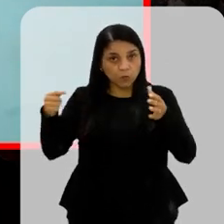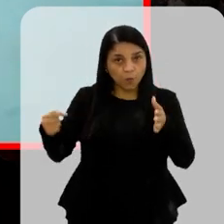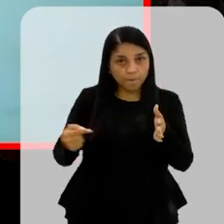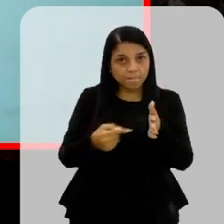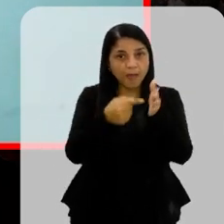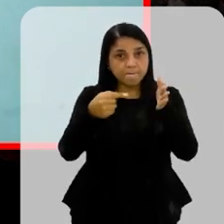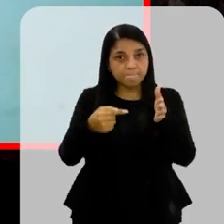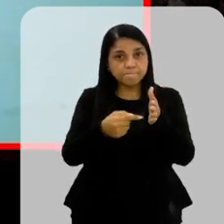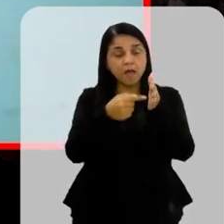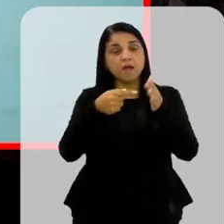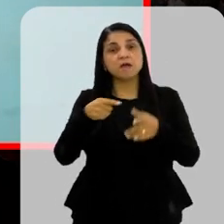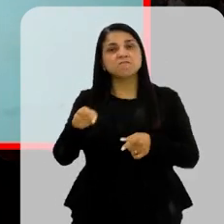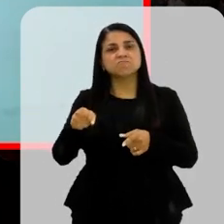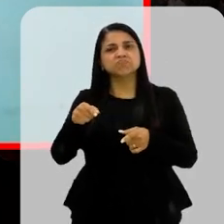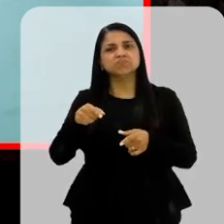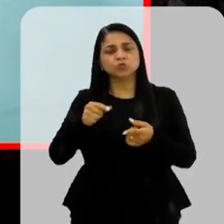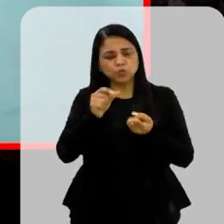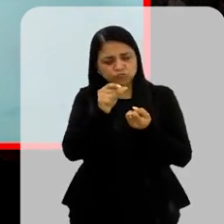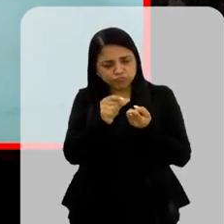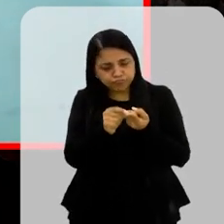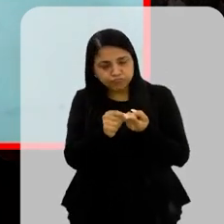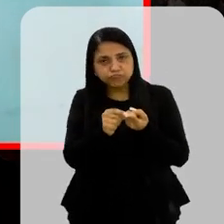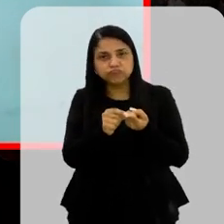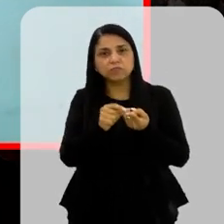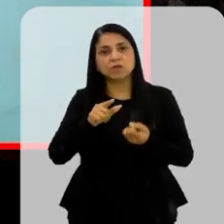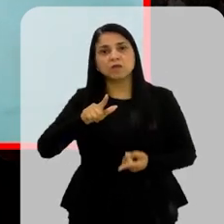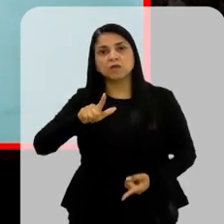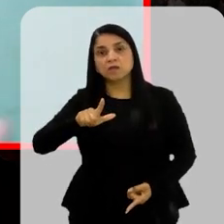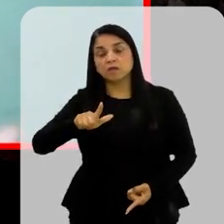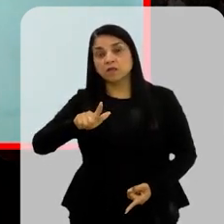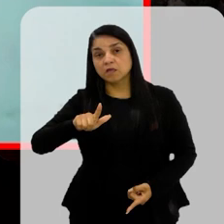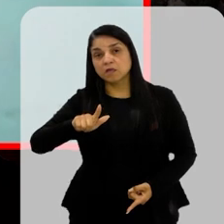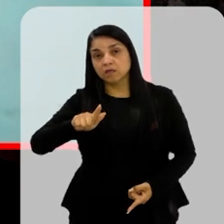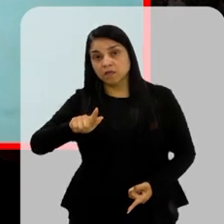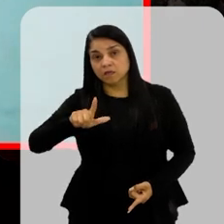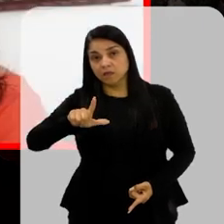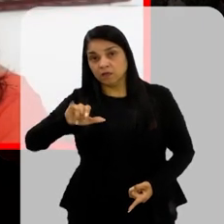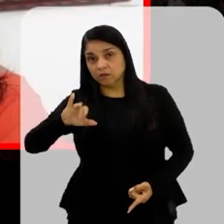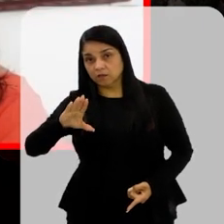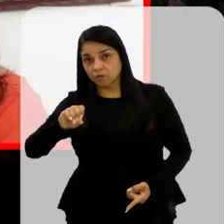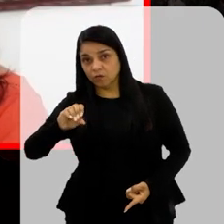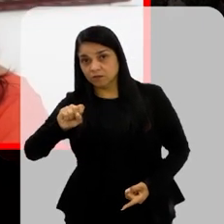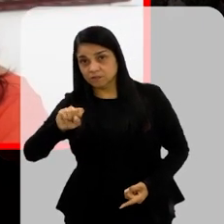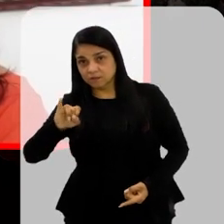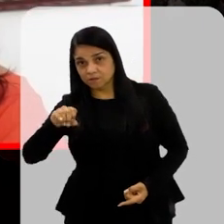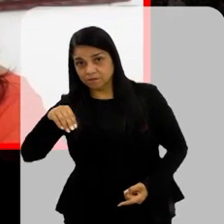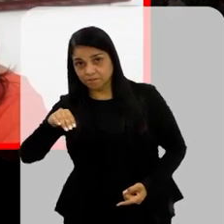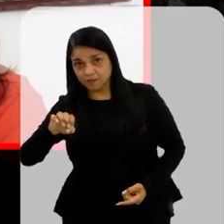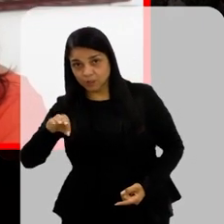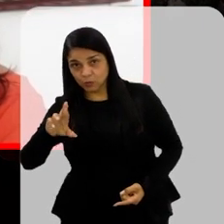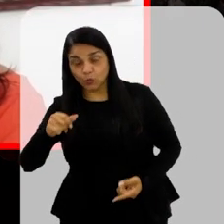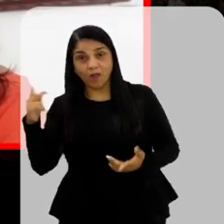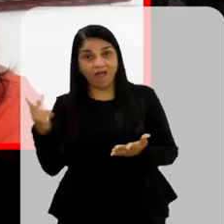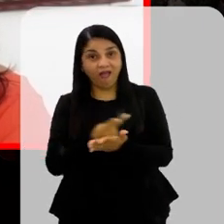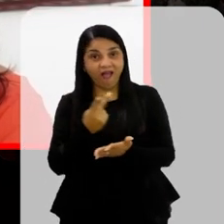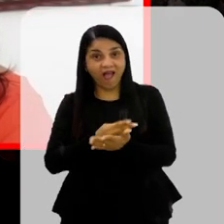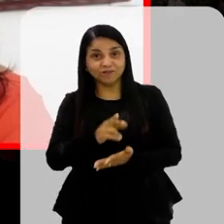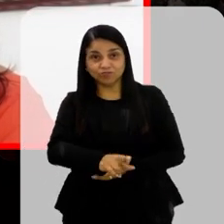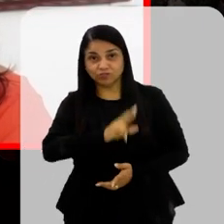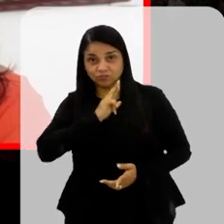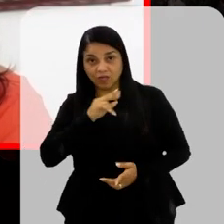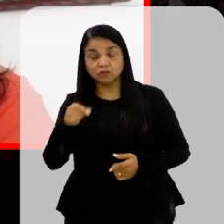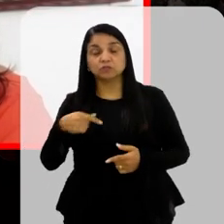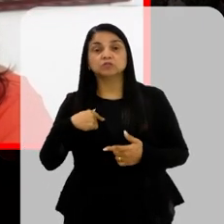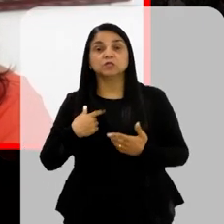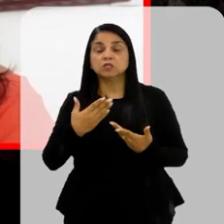Imprecísos De glicosímetros Nós começamos A pedir Com que a população Os associados Pudesse nos